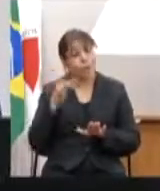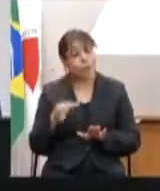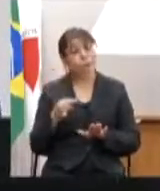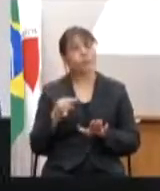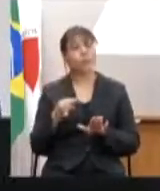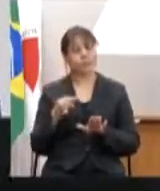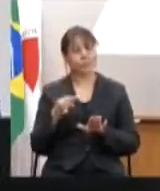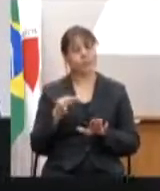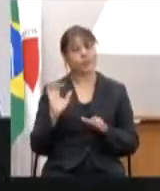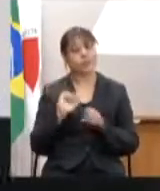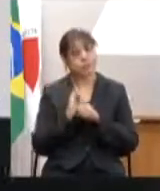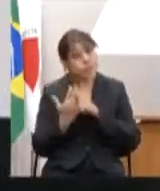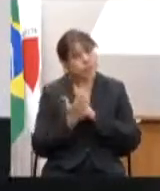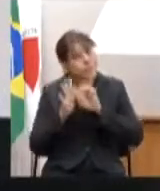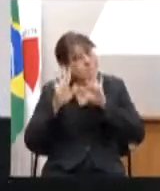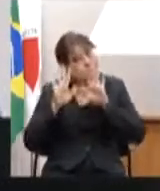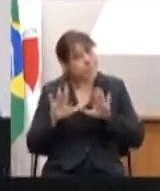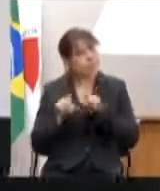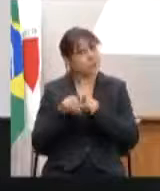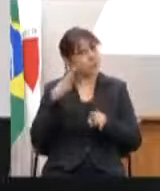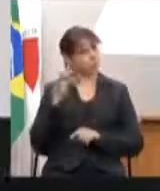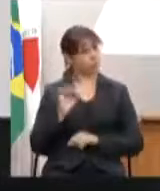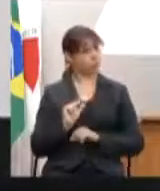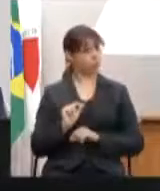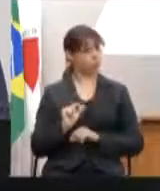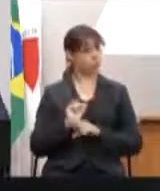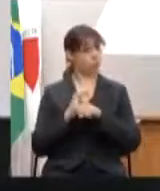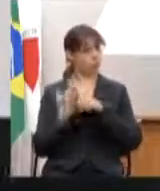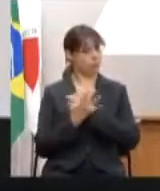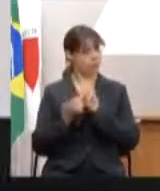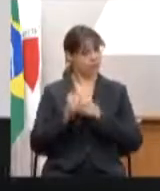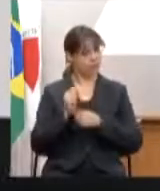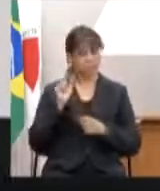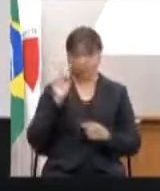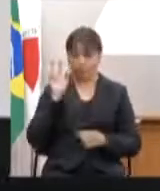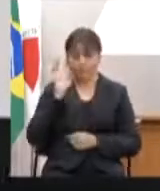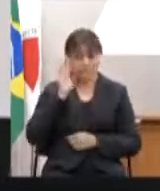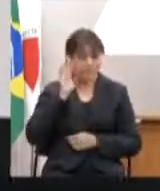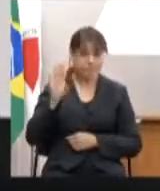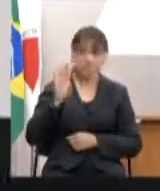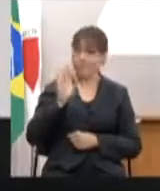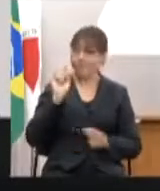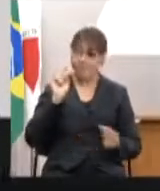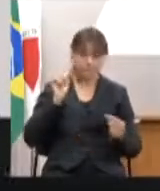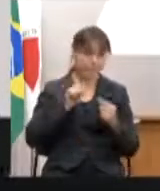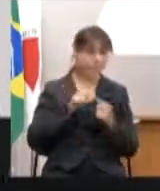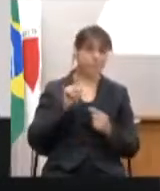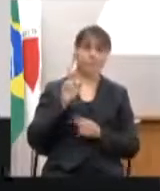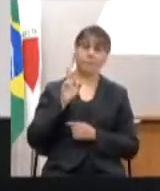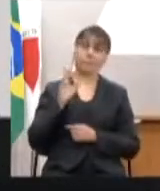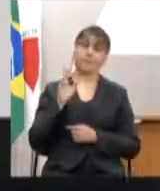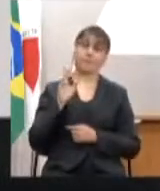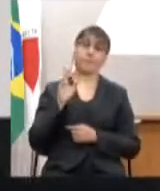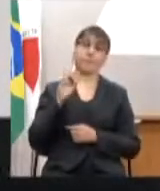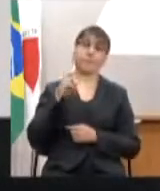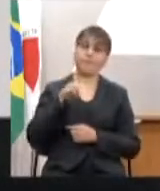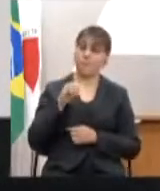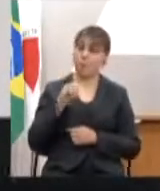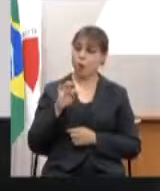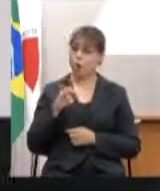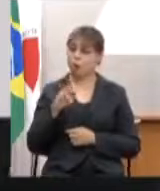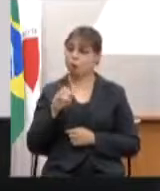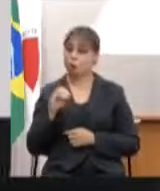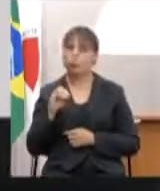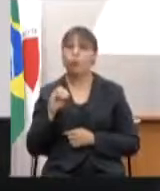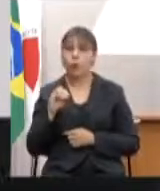compreendo que ela deveria ser um motivo, pagar o 100% deveria